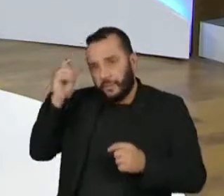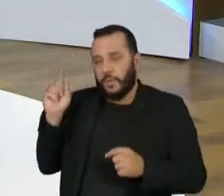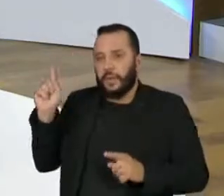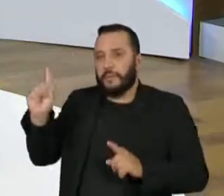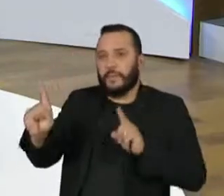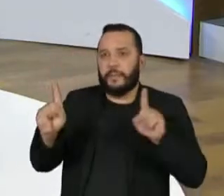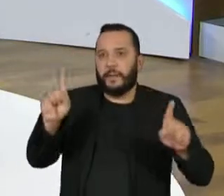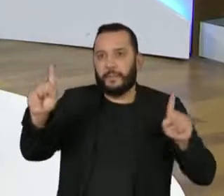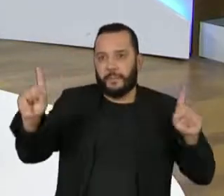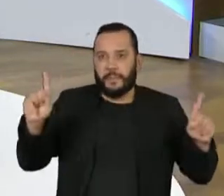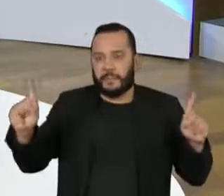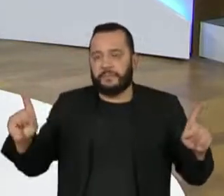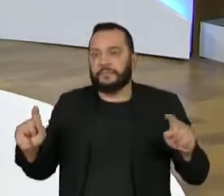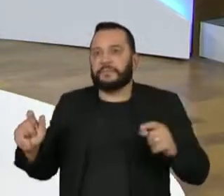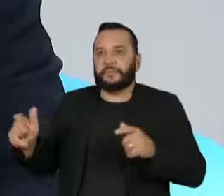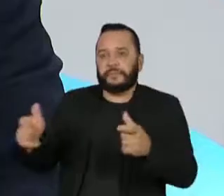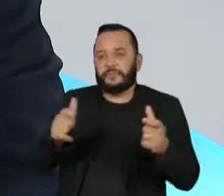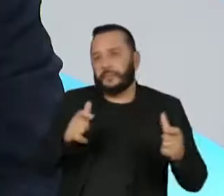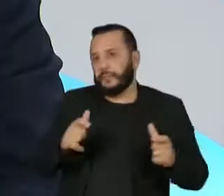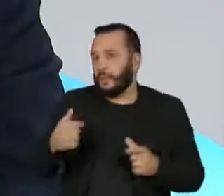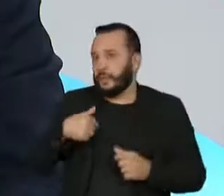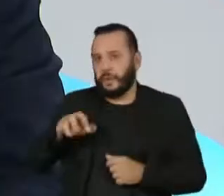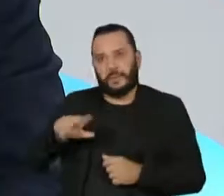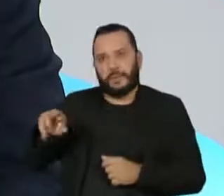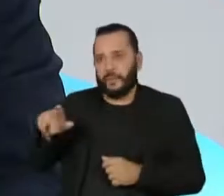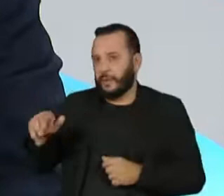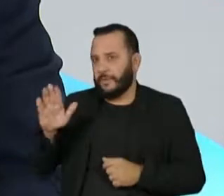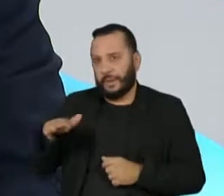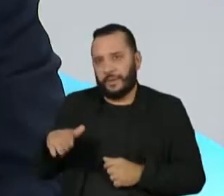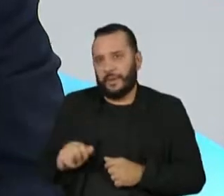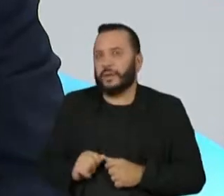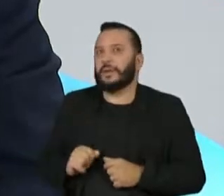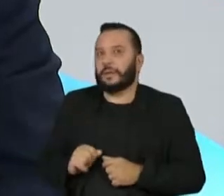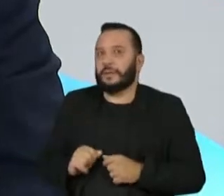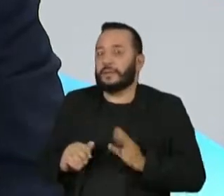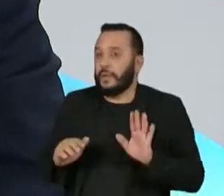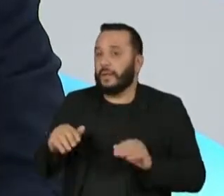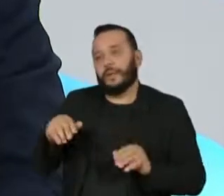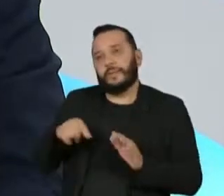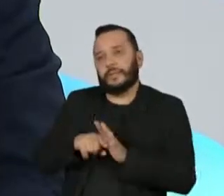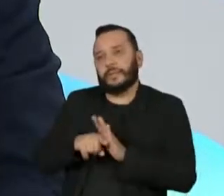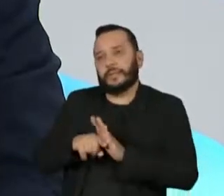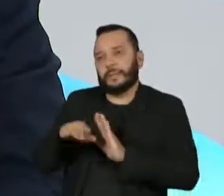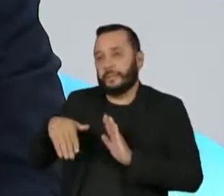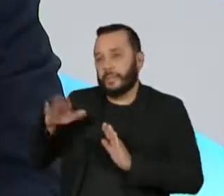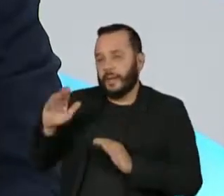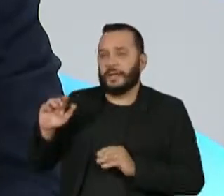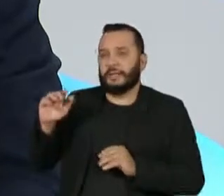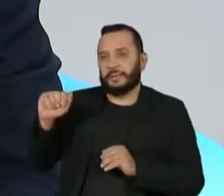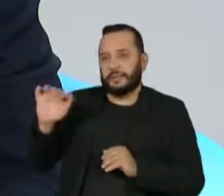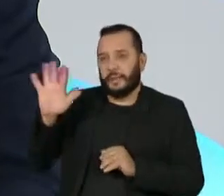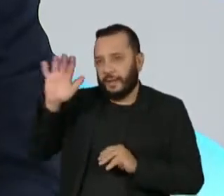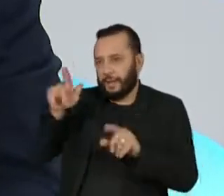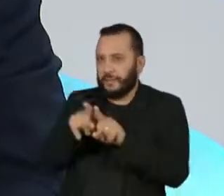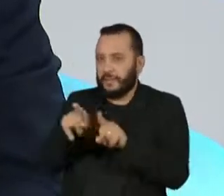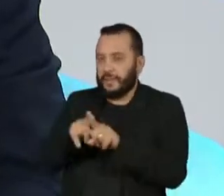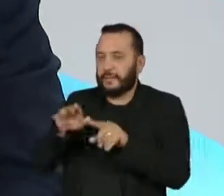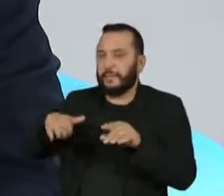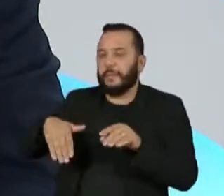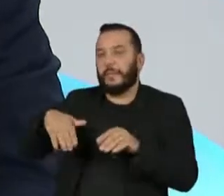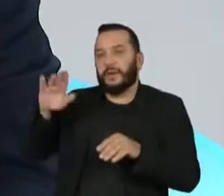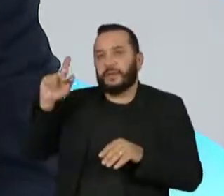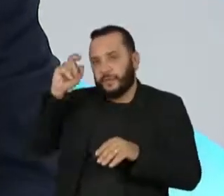e obviamente não é barata, muito pelo contrário, uma pesquisa que talvez seja a pesquisa mais cara e mais complexa de ser executada.